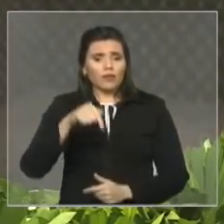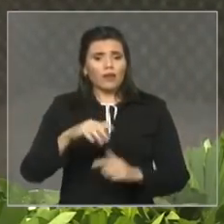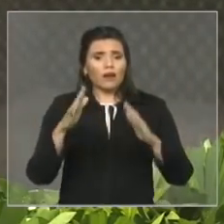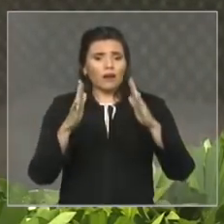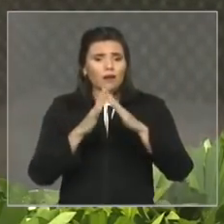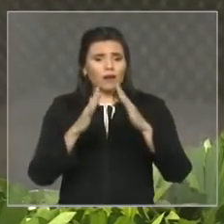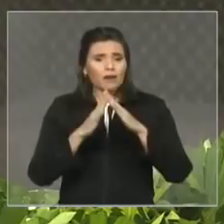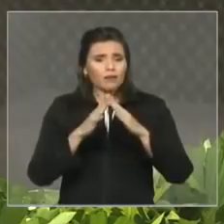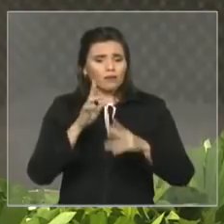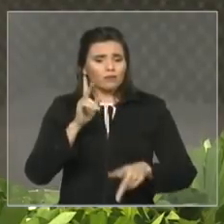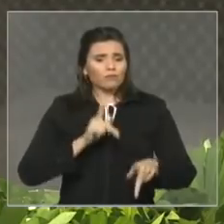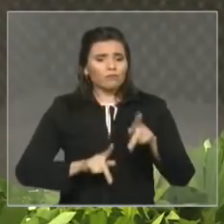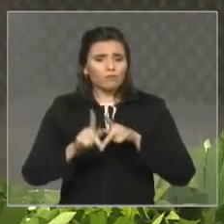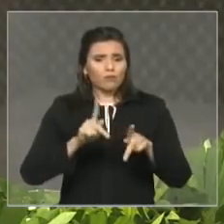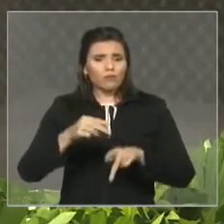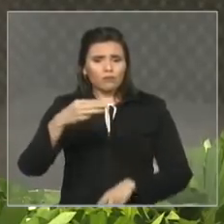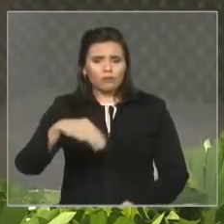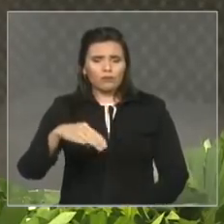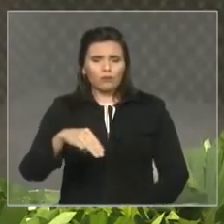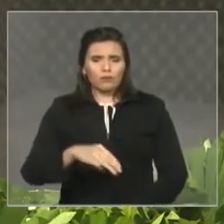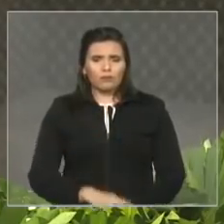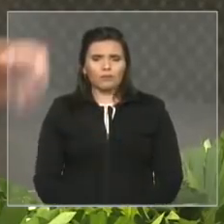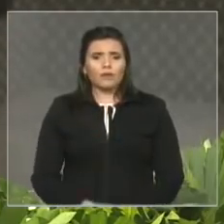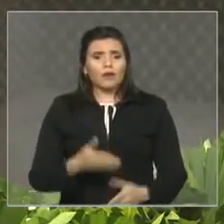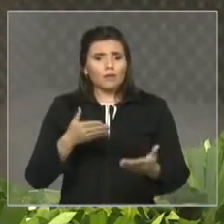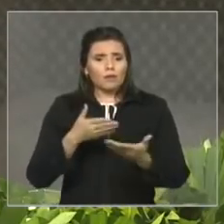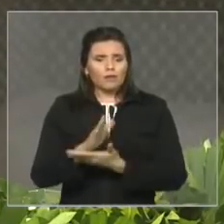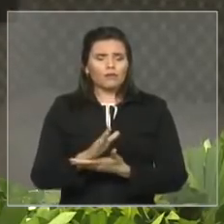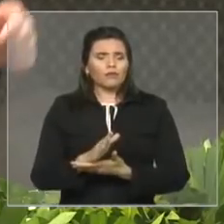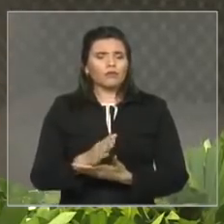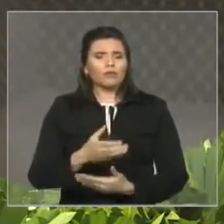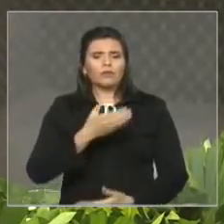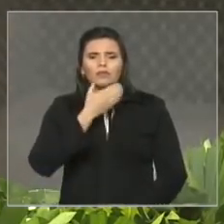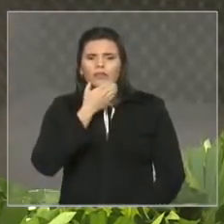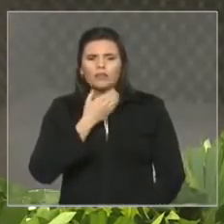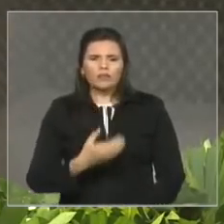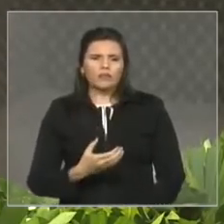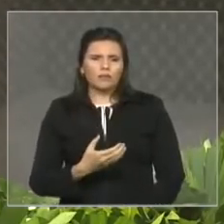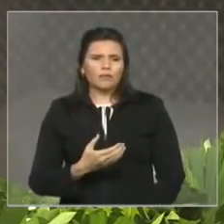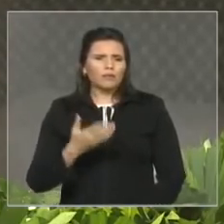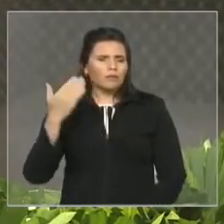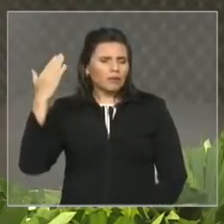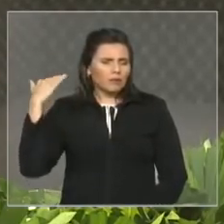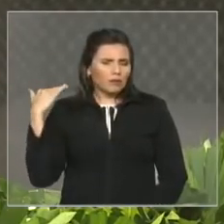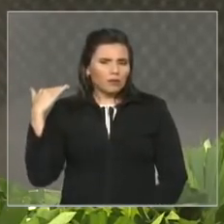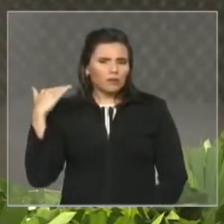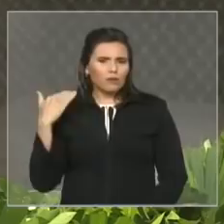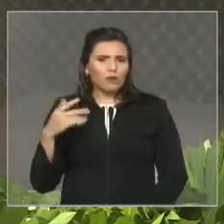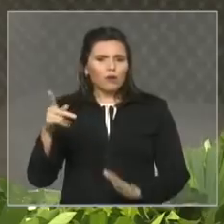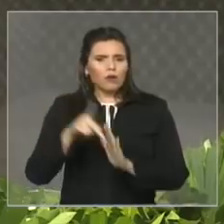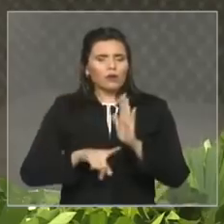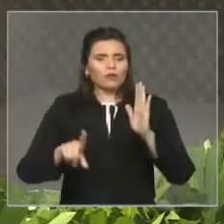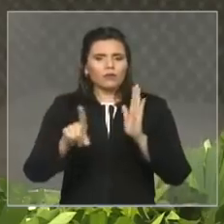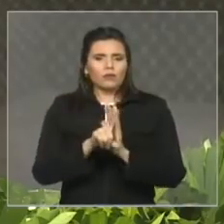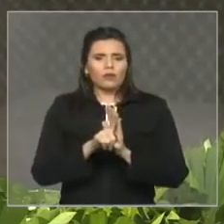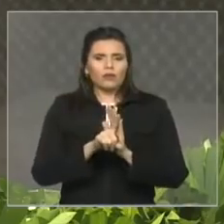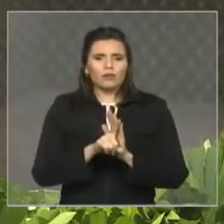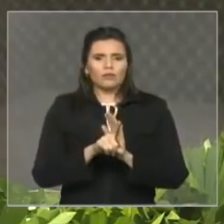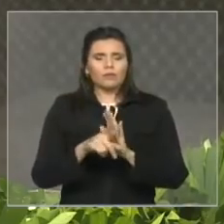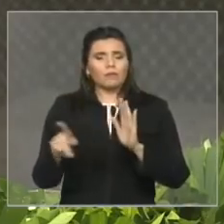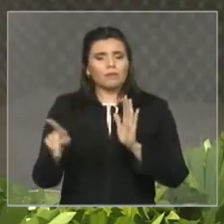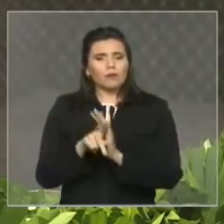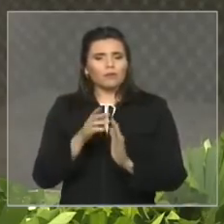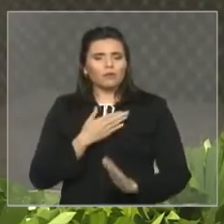do povo do Maranhão aprovou em dezembro próximo passado projeto de lei de autoria do executivo